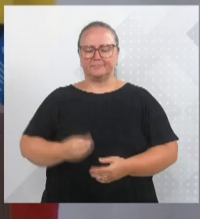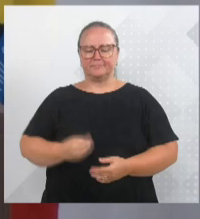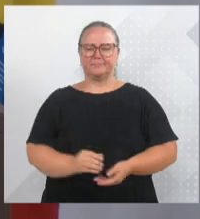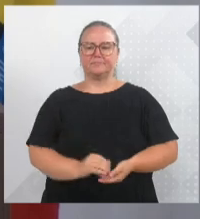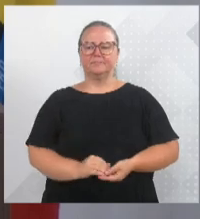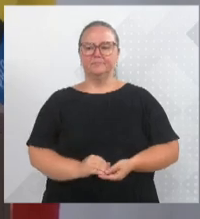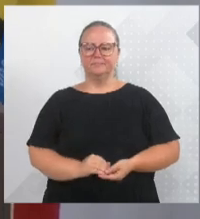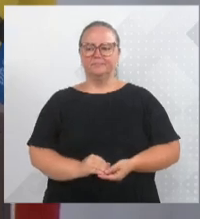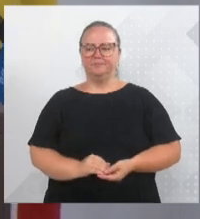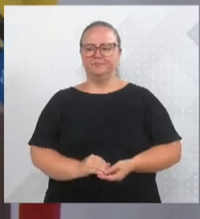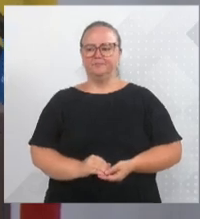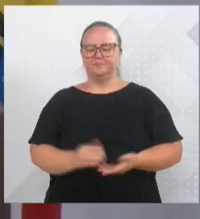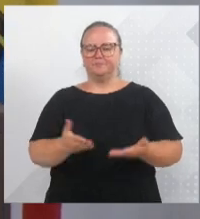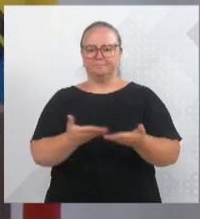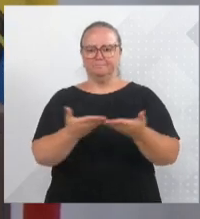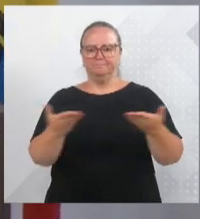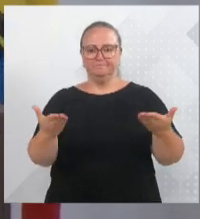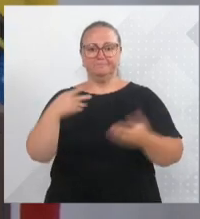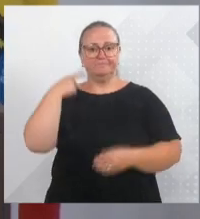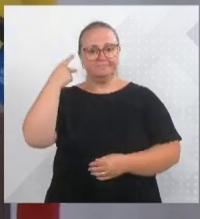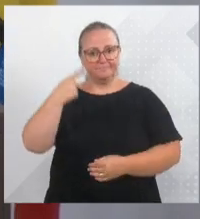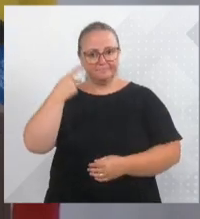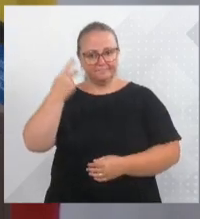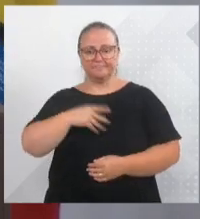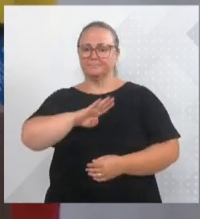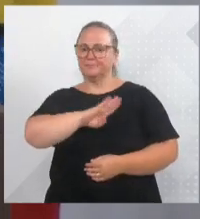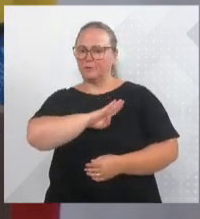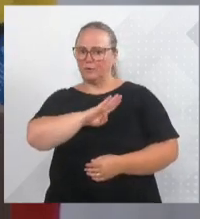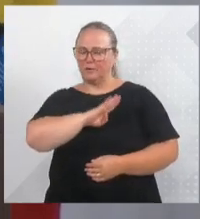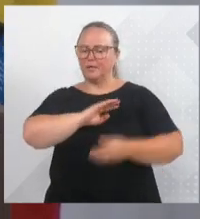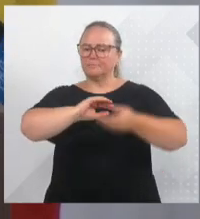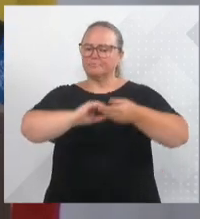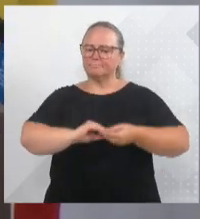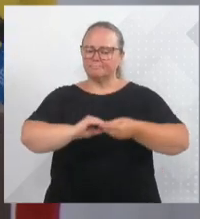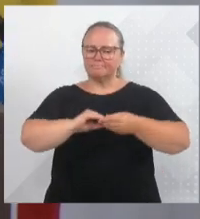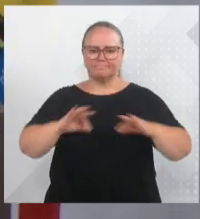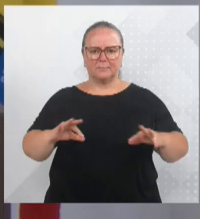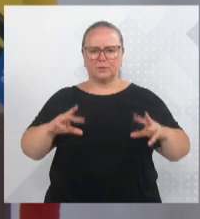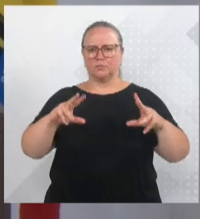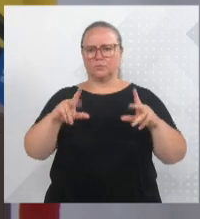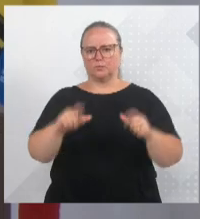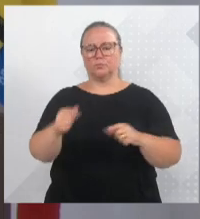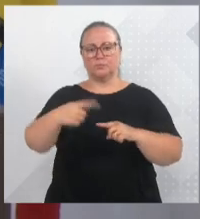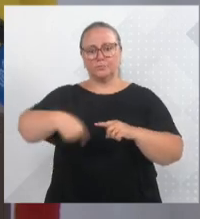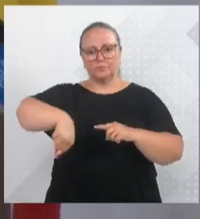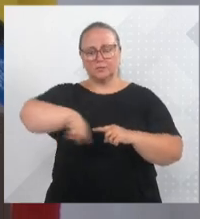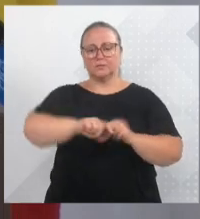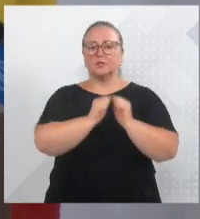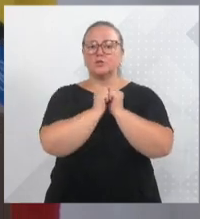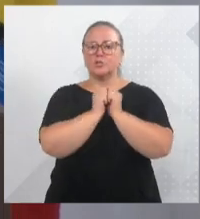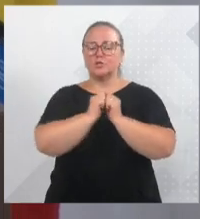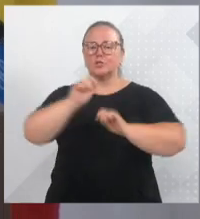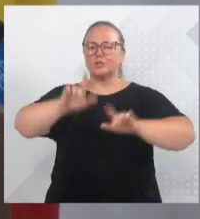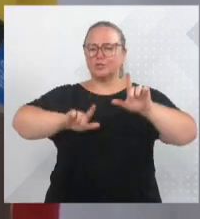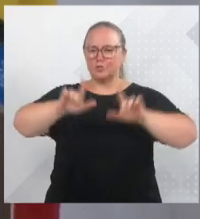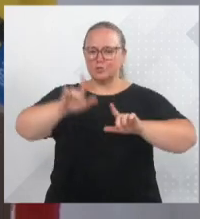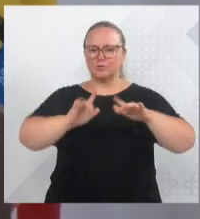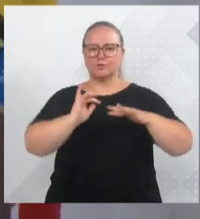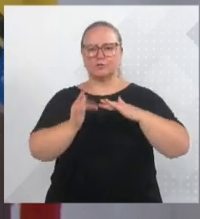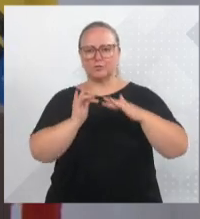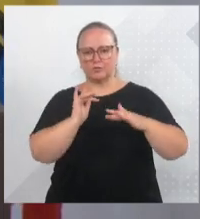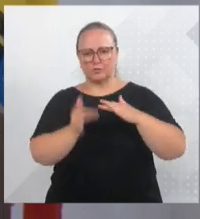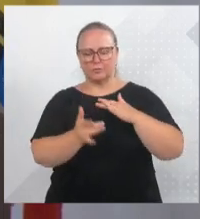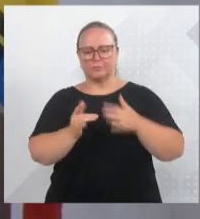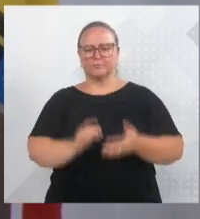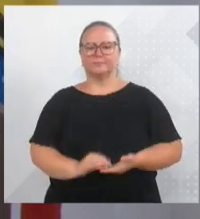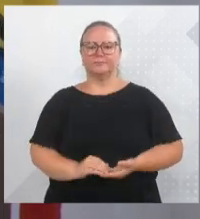Senhores vereadores, colegas amigos, quero comentar a todos vocês, comentar quem nos acompanha também pela TVL, pela rede social. Senhores,